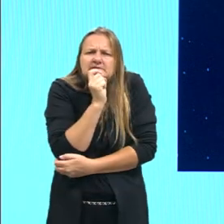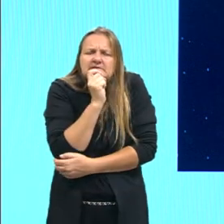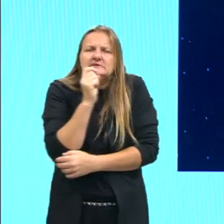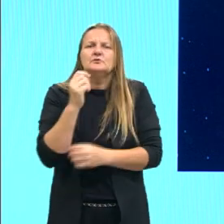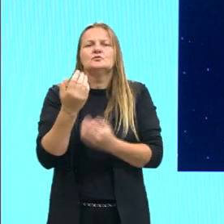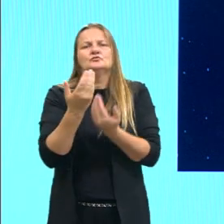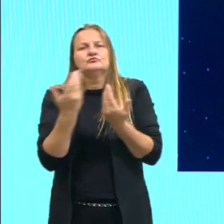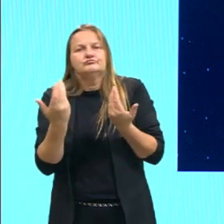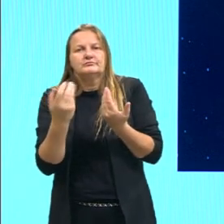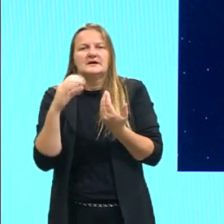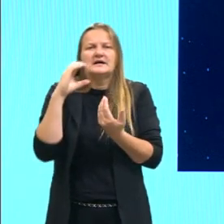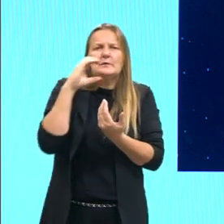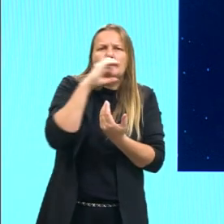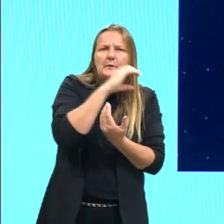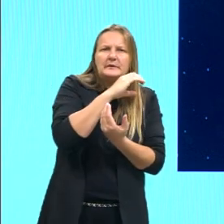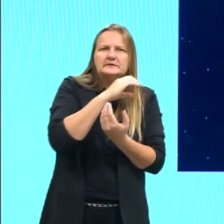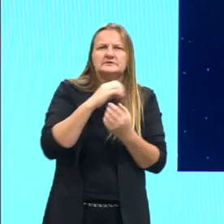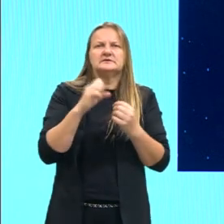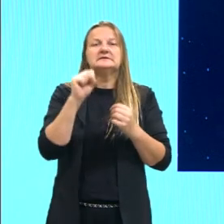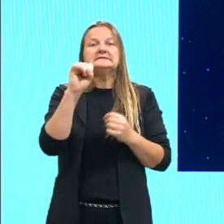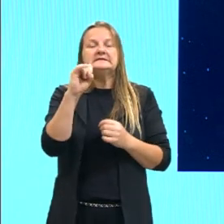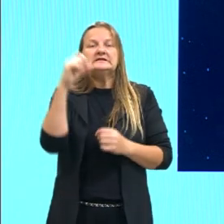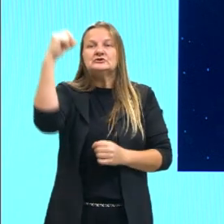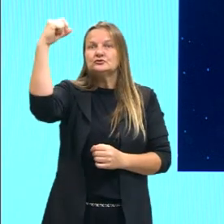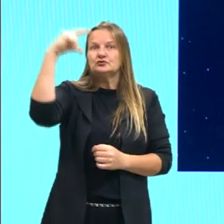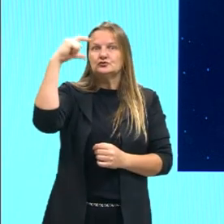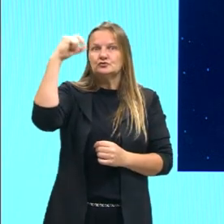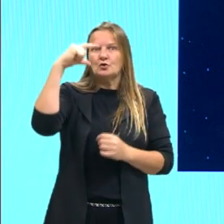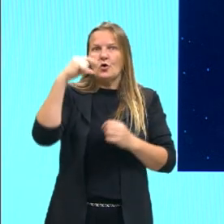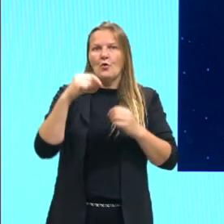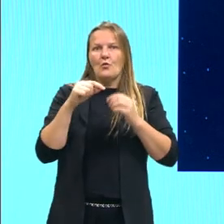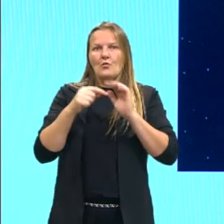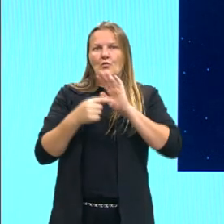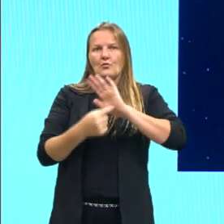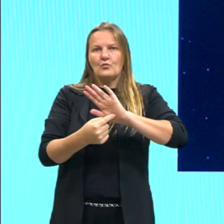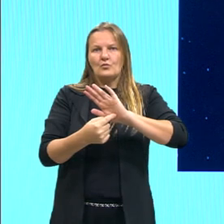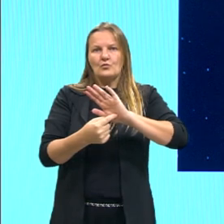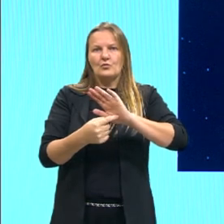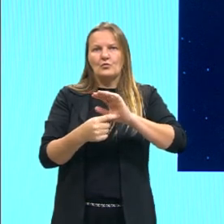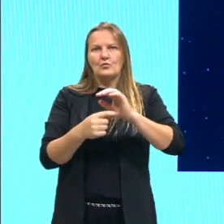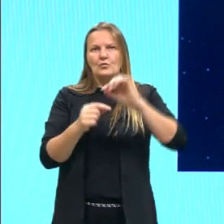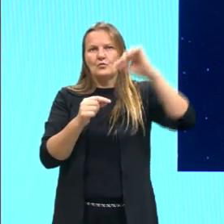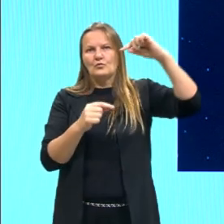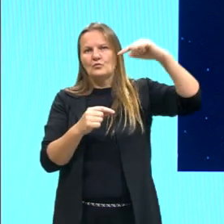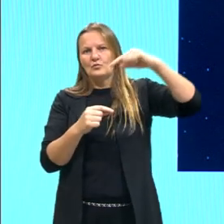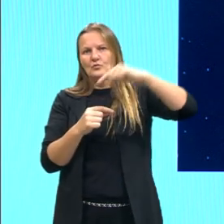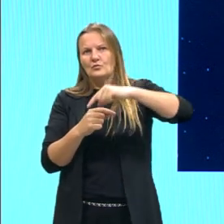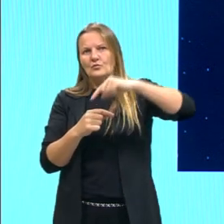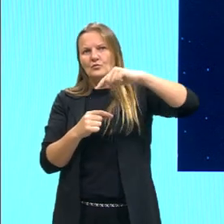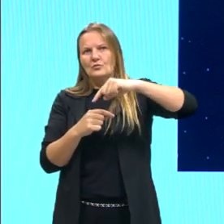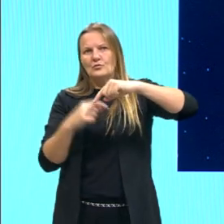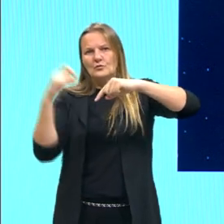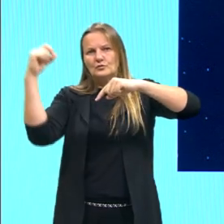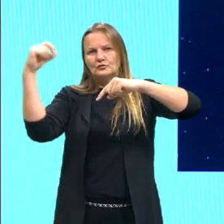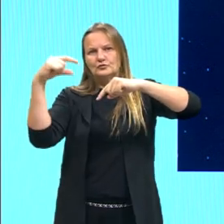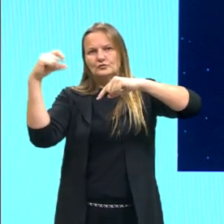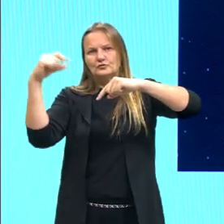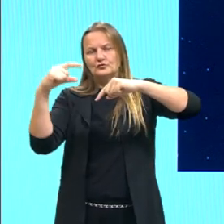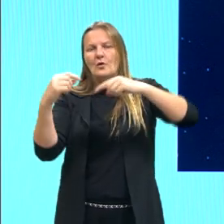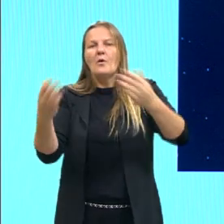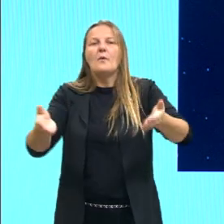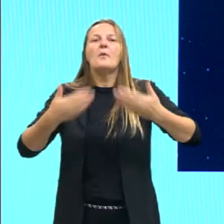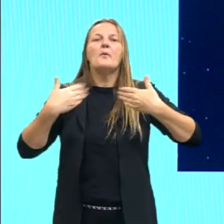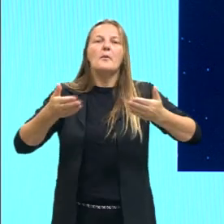quentes, né, quando o Sol tá apontado pro, desculpa, ponta do eixo Sul tá apontada pro Sol, então nós estamos no verão,